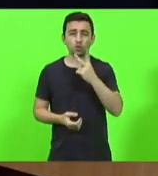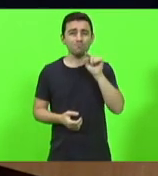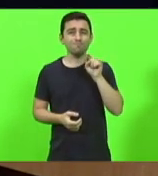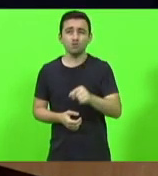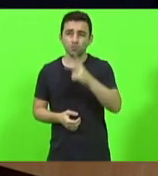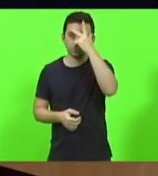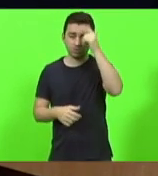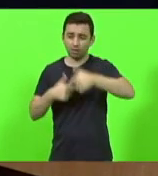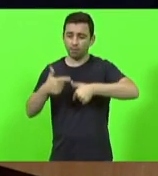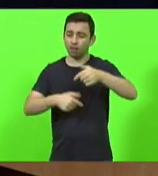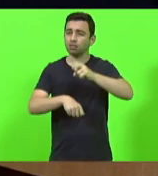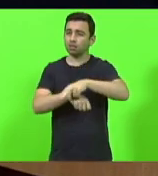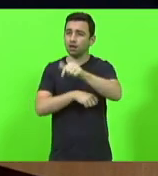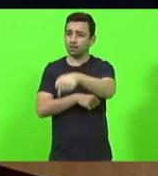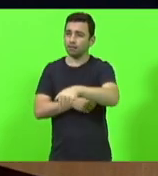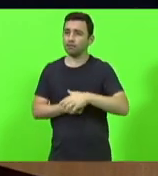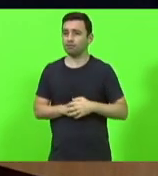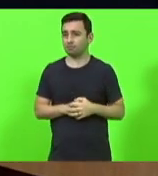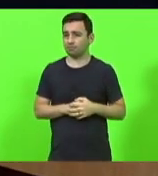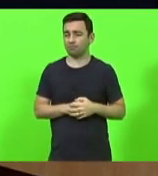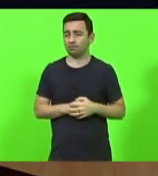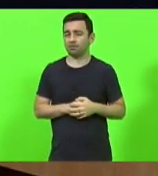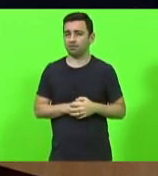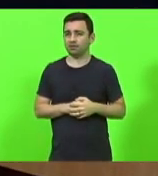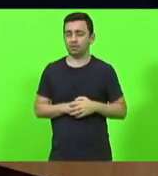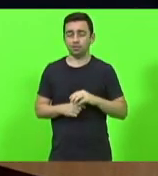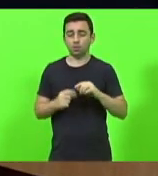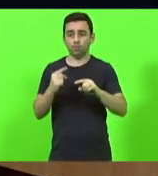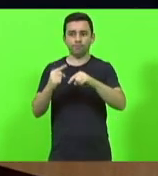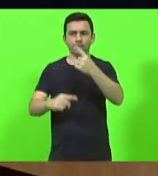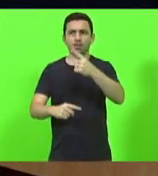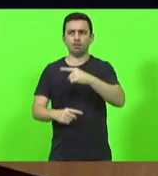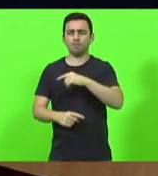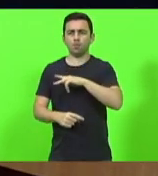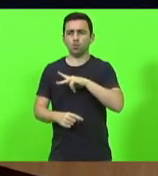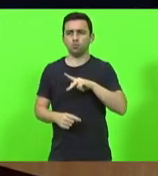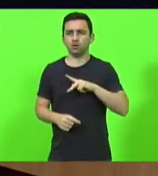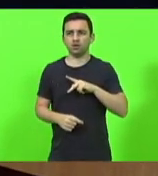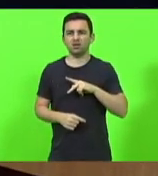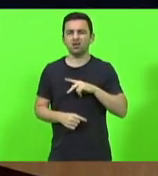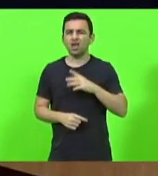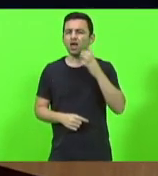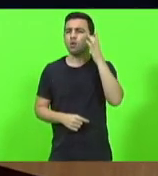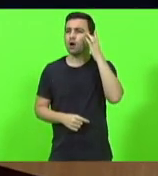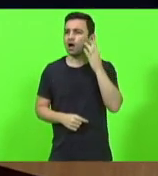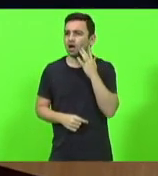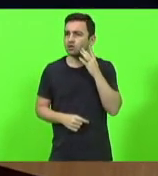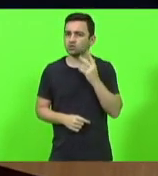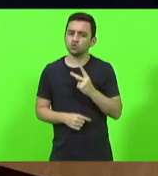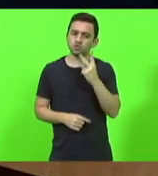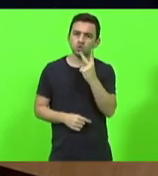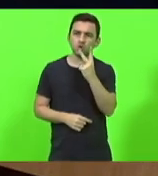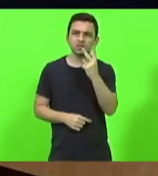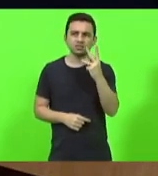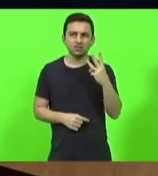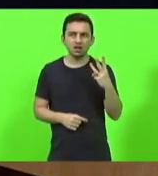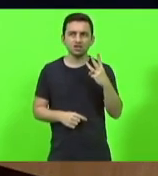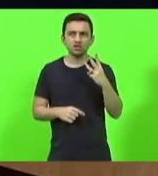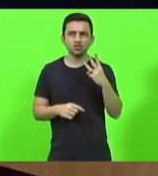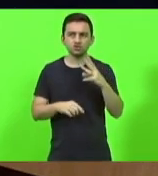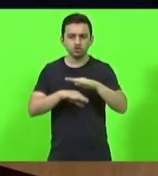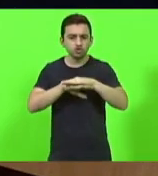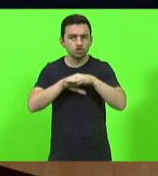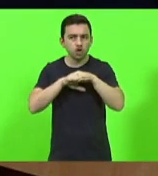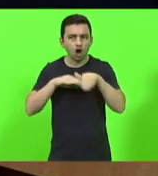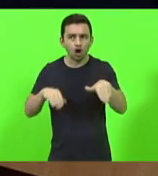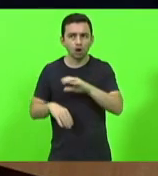e não é emprego público. Aliás, ele, eu acho que tem dois ou no máximo três cargos comissionados.